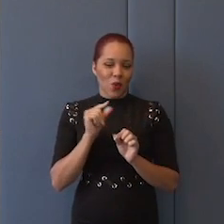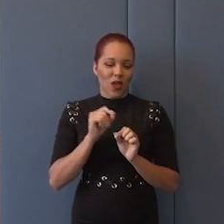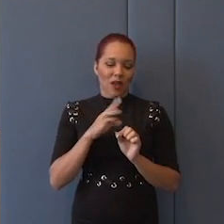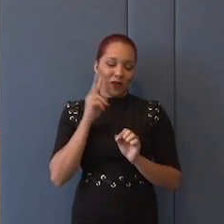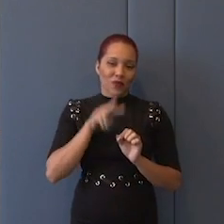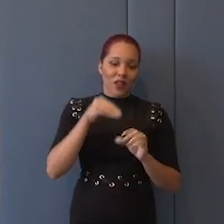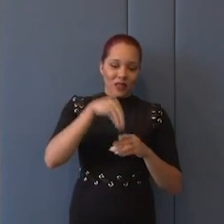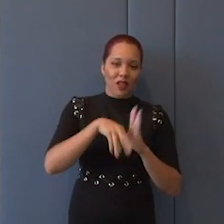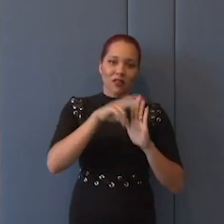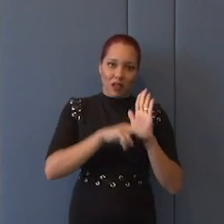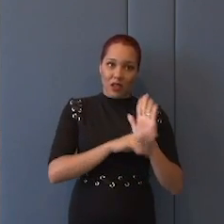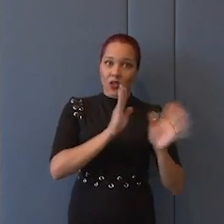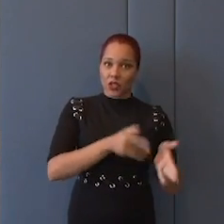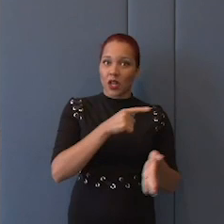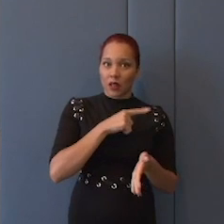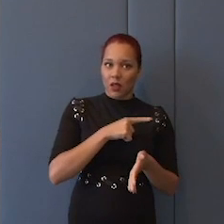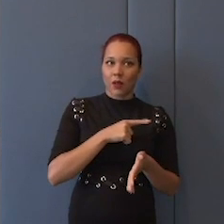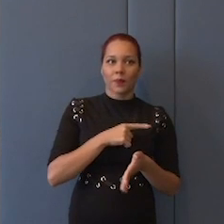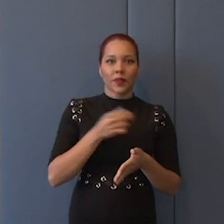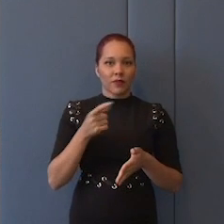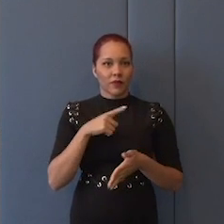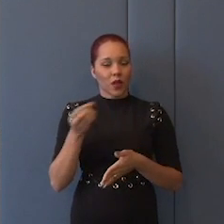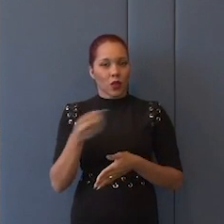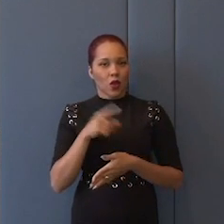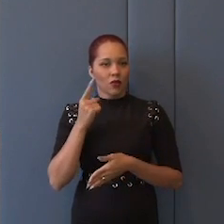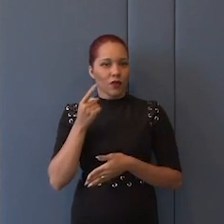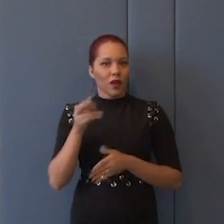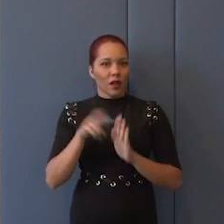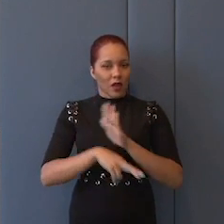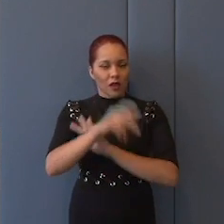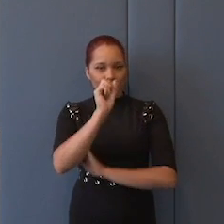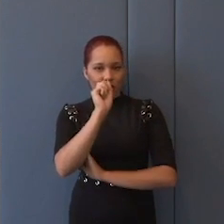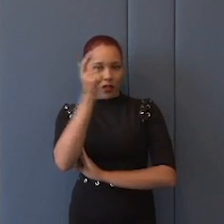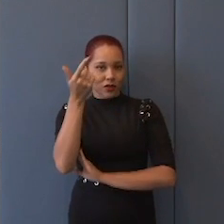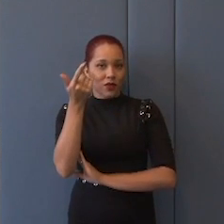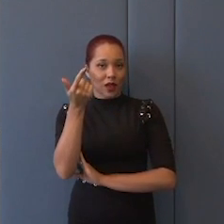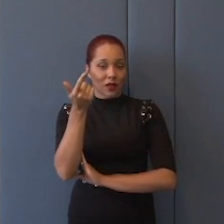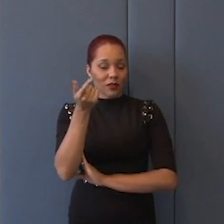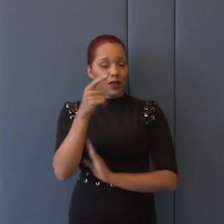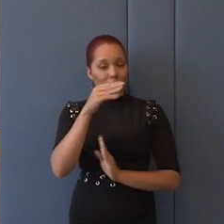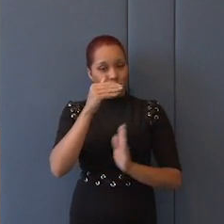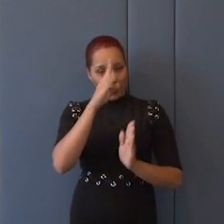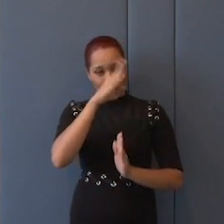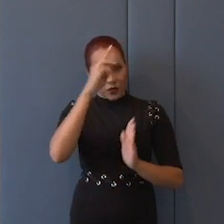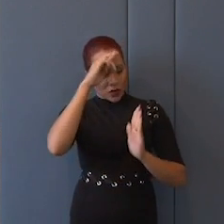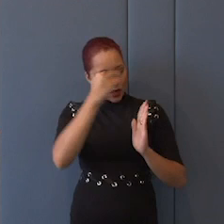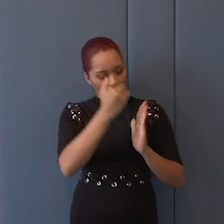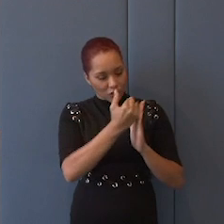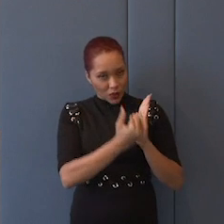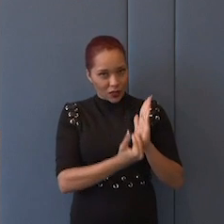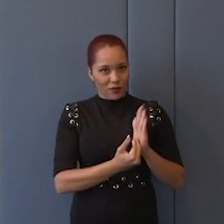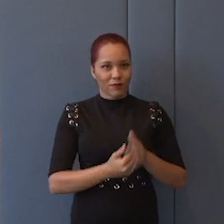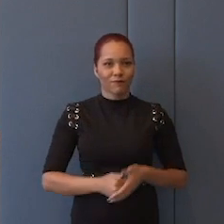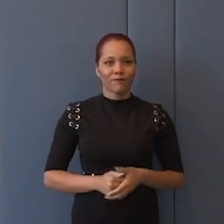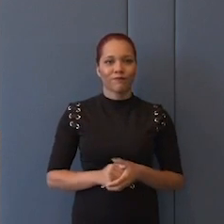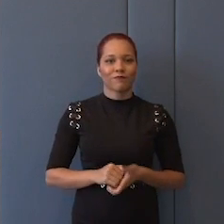dentro das regras existentes, nessa ideia de uma... de que a criatividade vem, inclusive, justamente do respeito às regras. Acho que é um pouco isso.